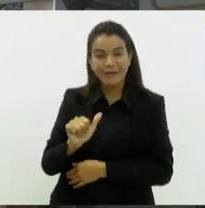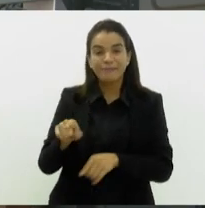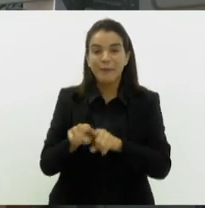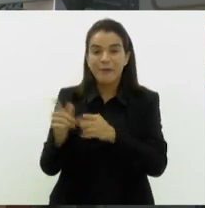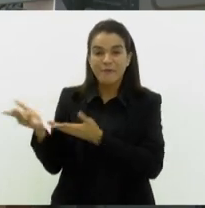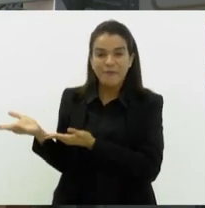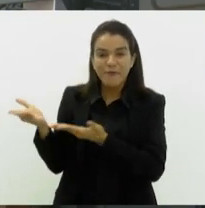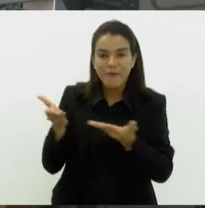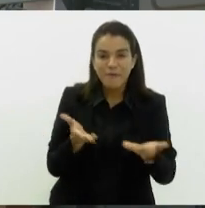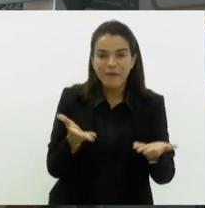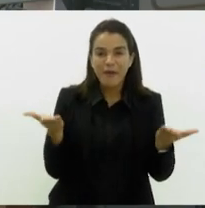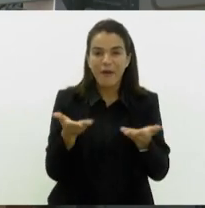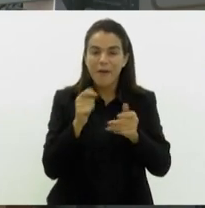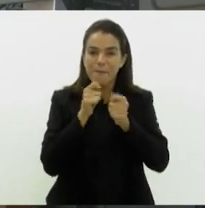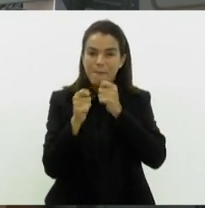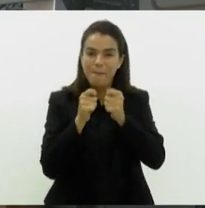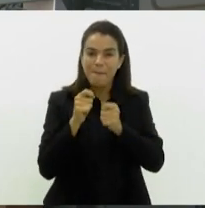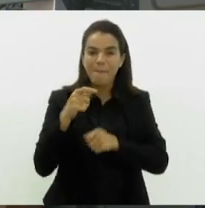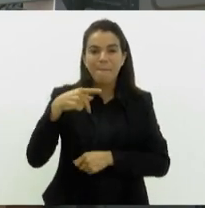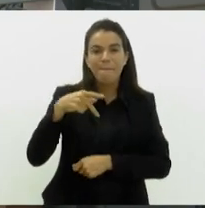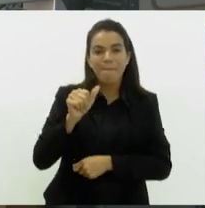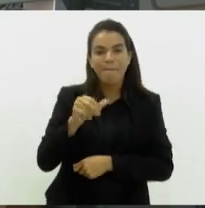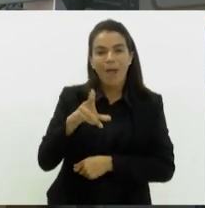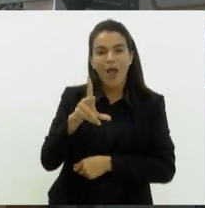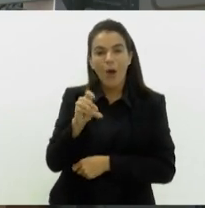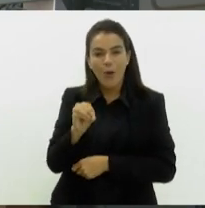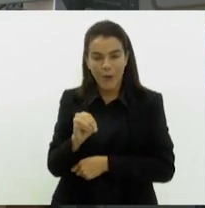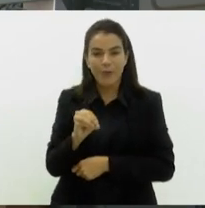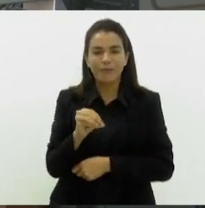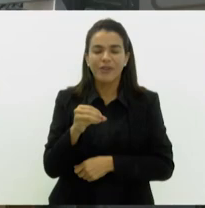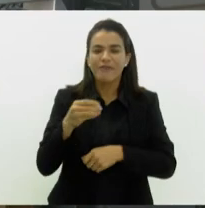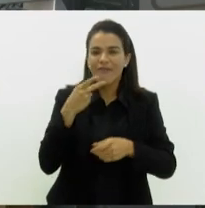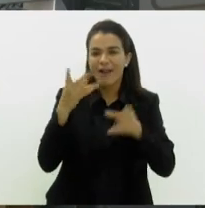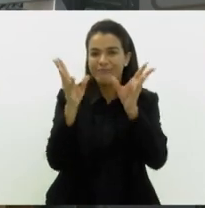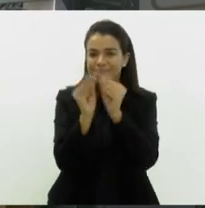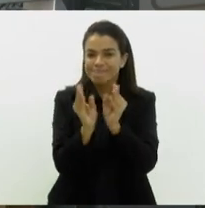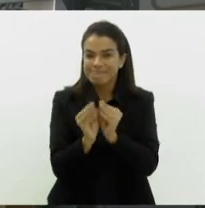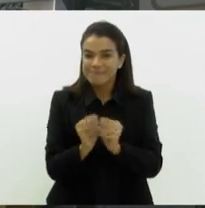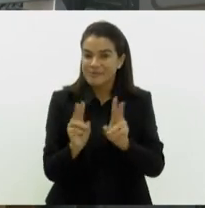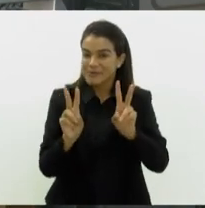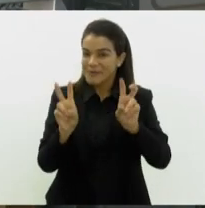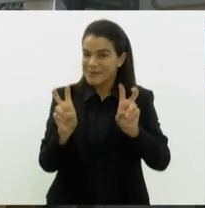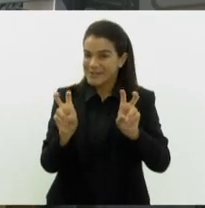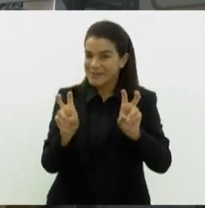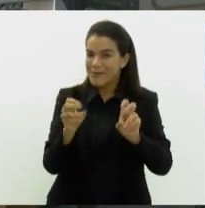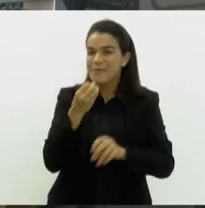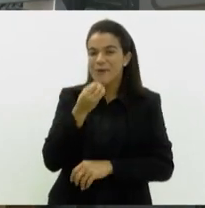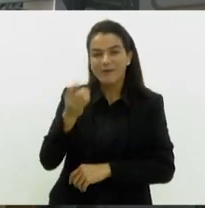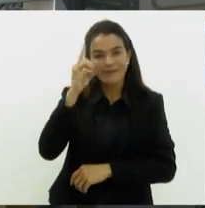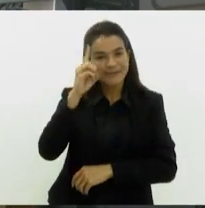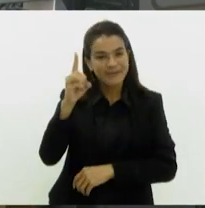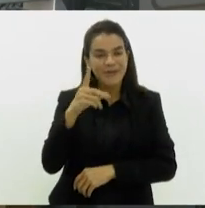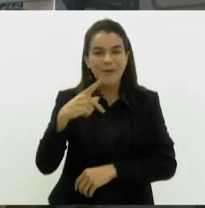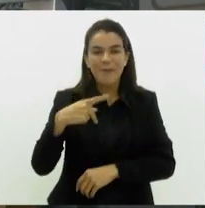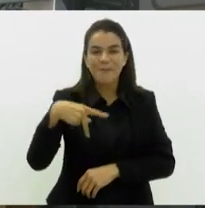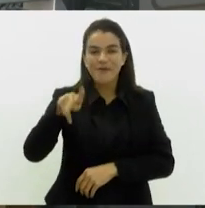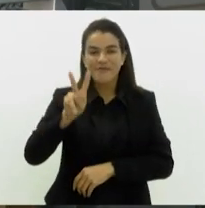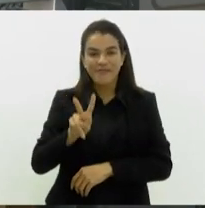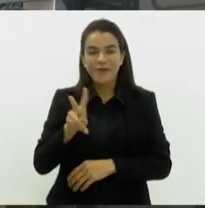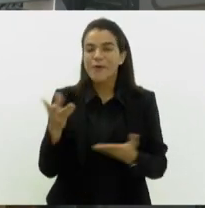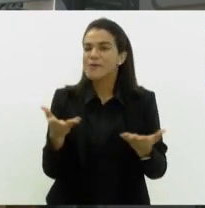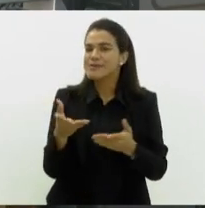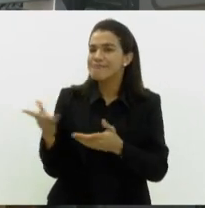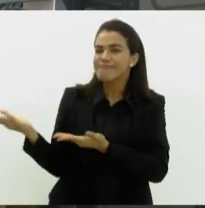chamar então o repórter Paulo Vitor Viviani, que vai falar um pouquinho mais sobre esse assunto. Bom dia, Paulo Vitor. Quem está aí com você